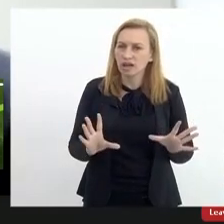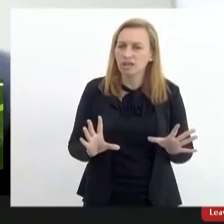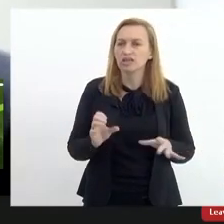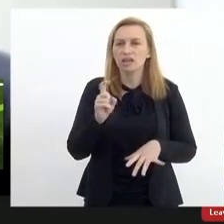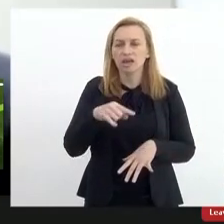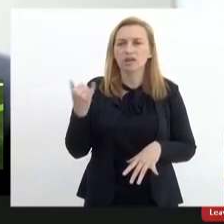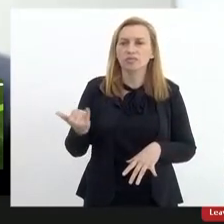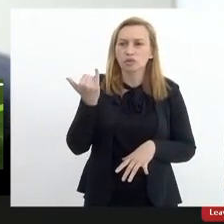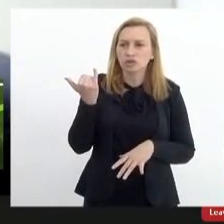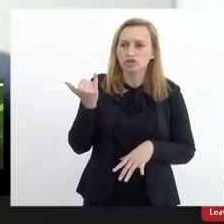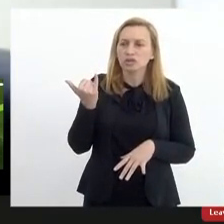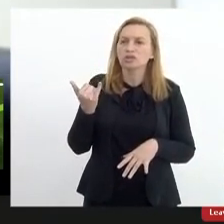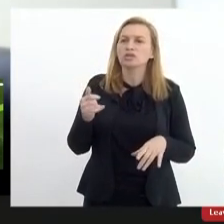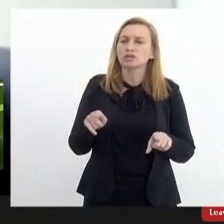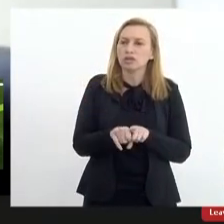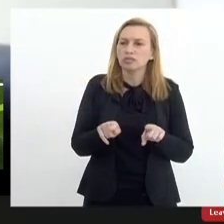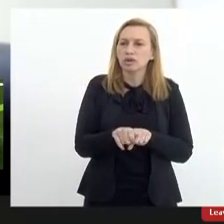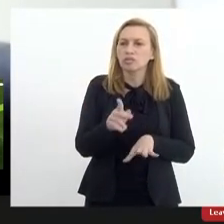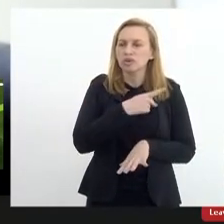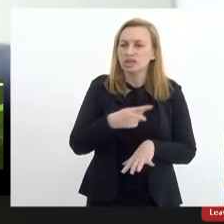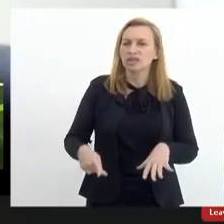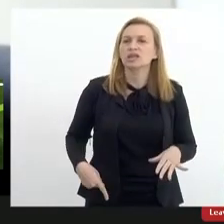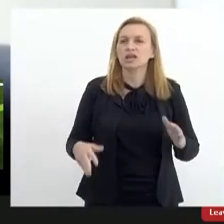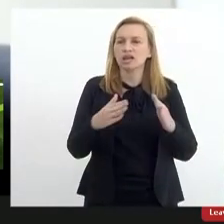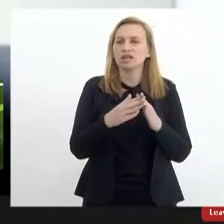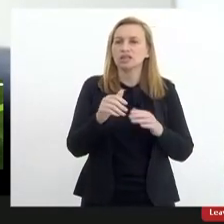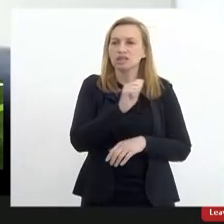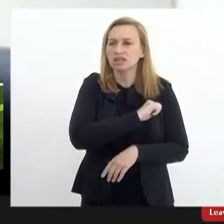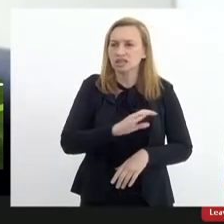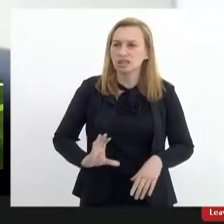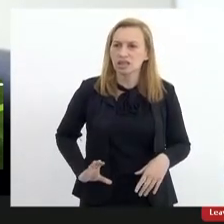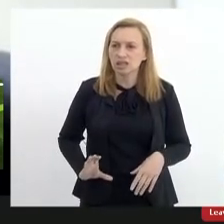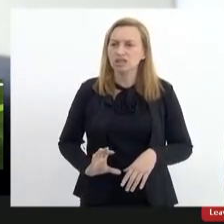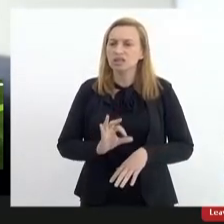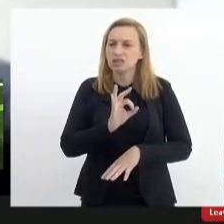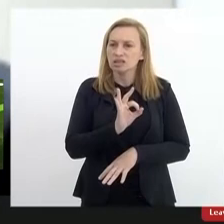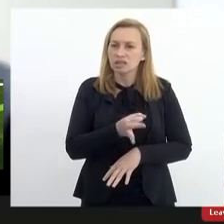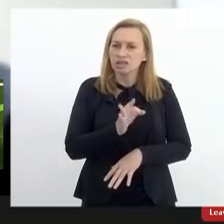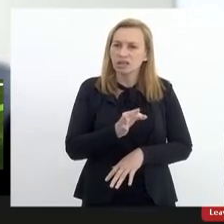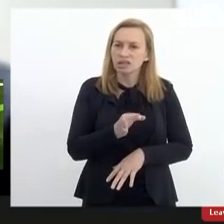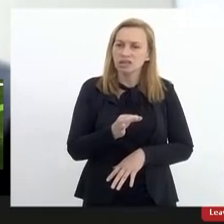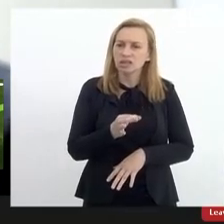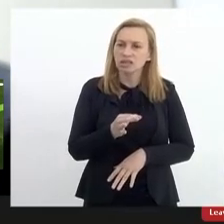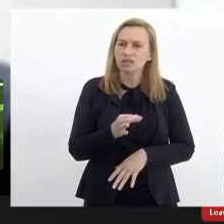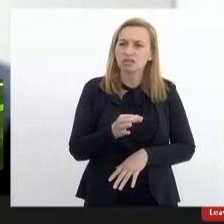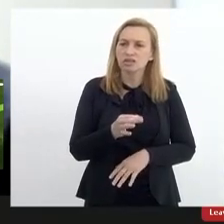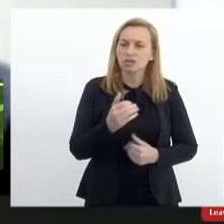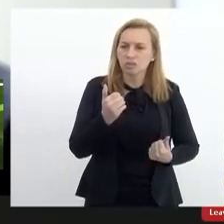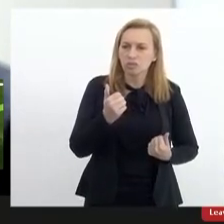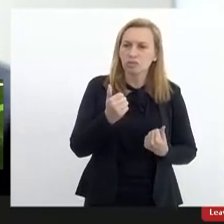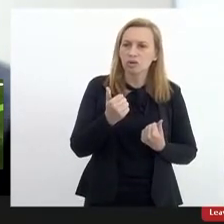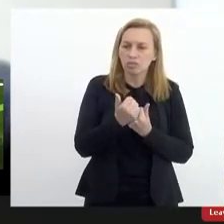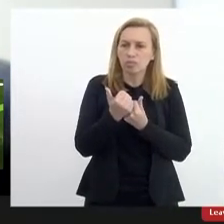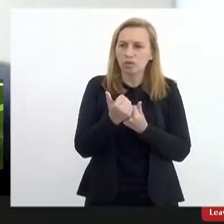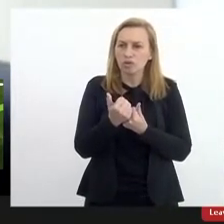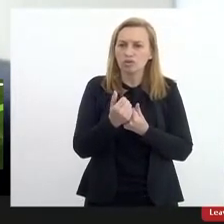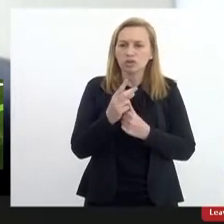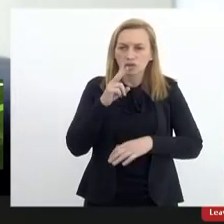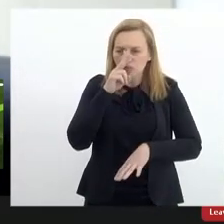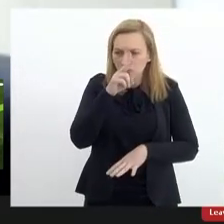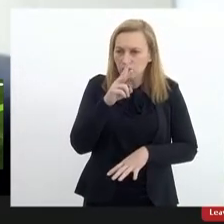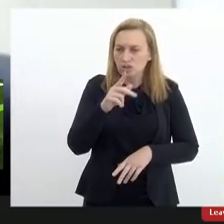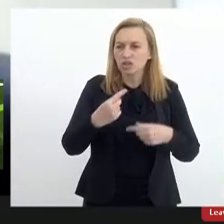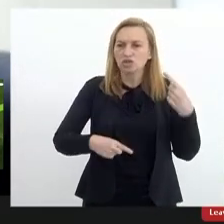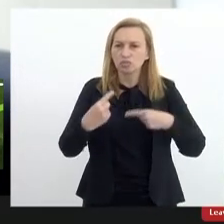muito importante vamos envolver também o presidente da casa André Celiano que tem sido um parceiro no fortalecimento das